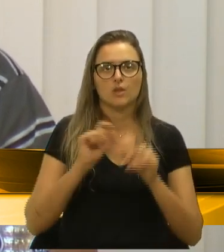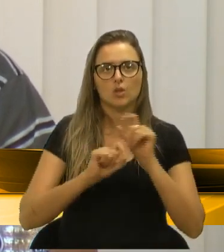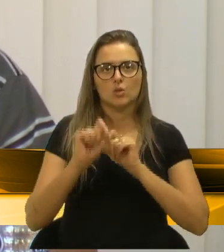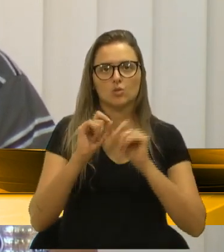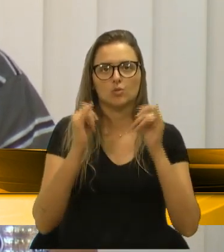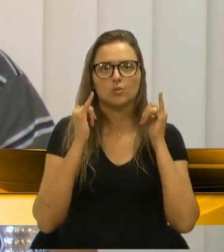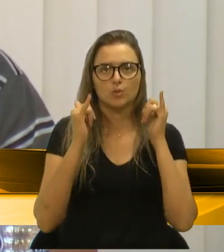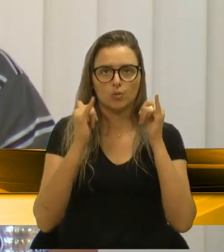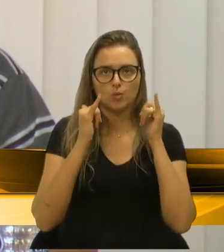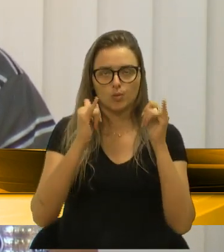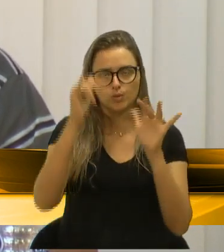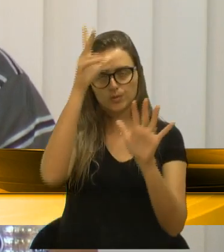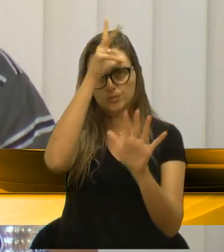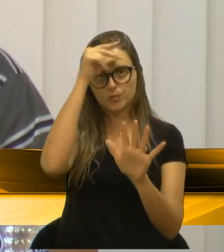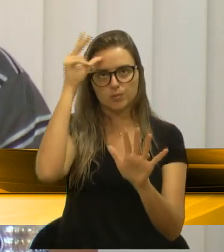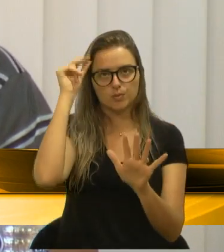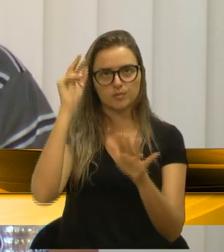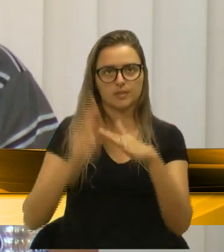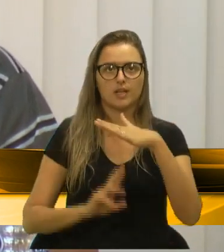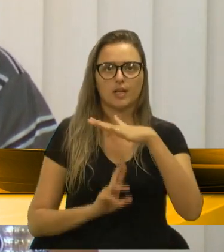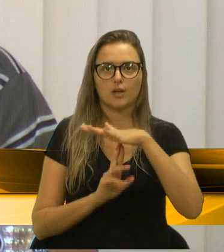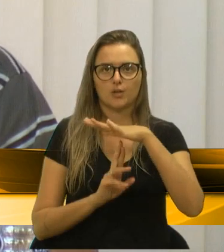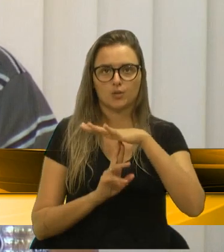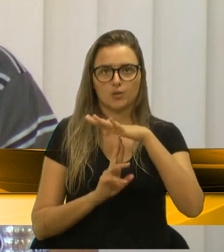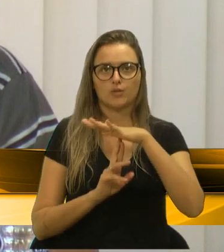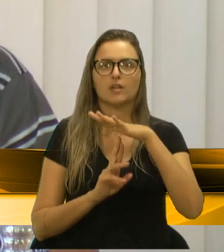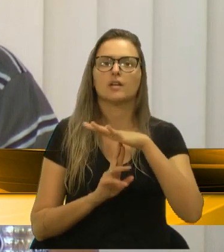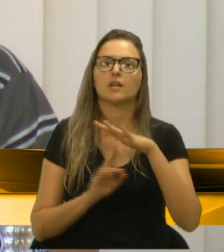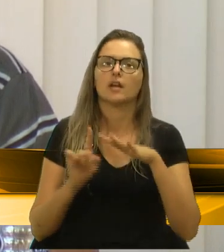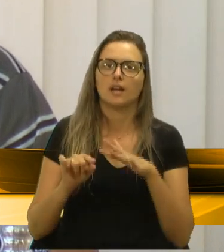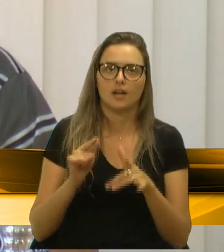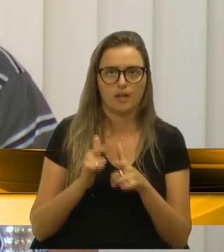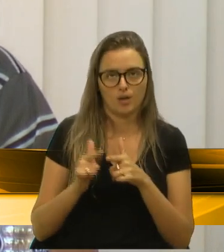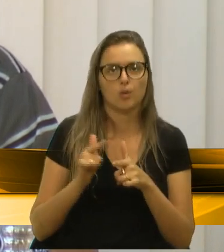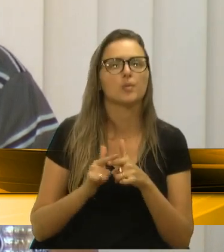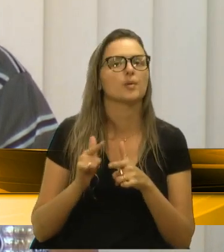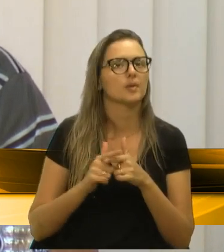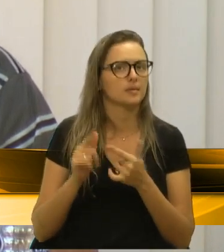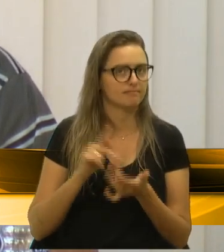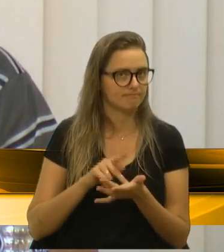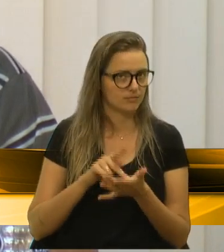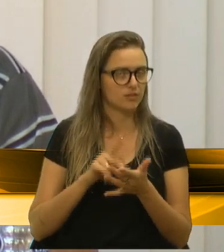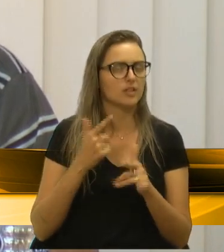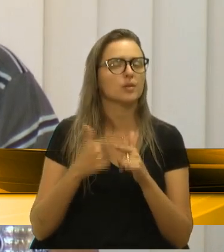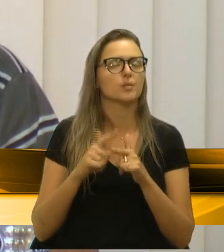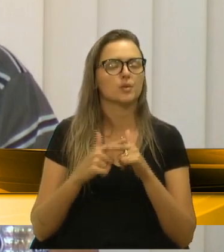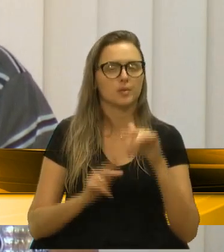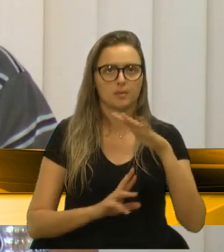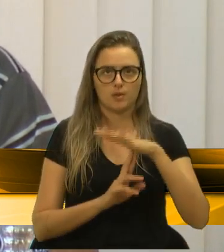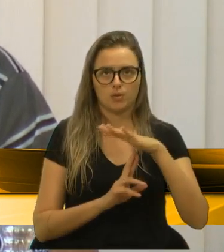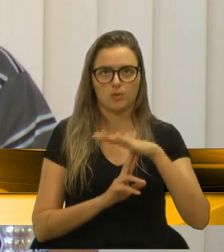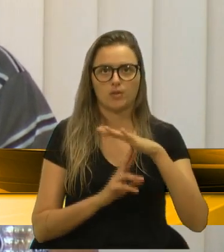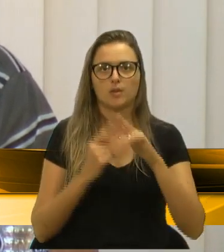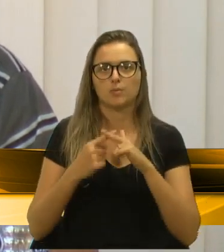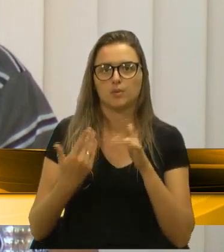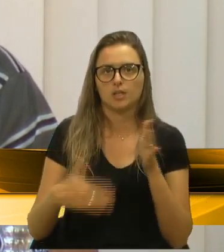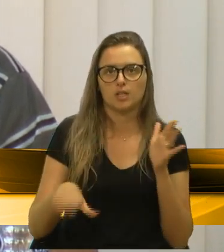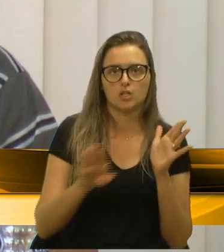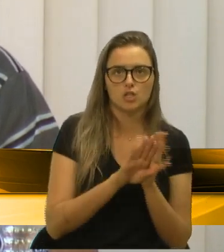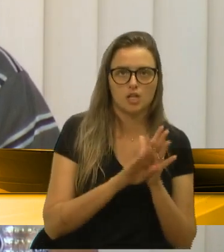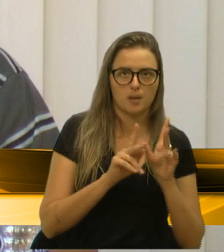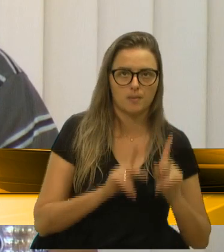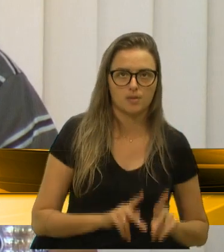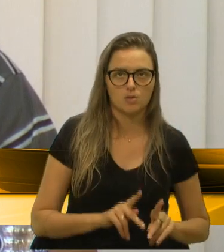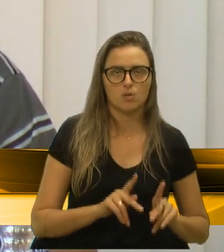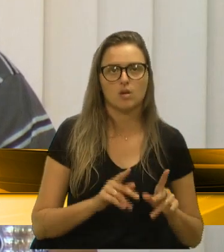público, a rodoviária, realmente é um problema. Porque eles chegam, muitas